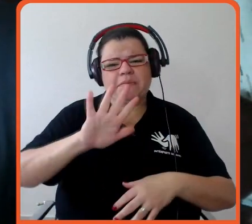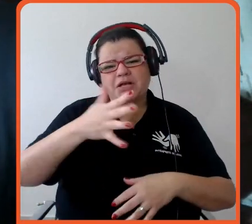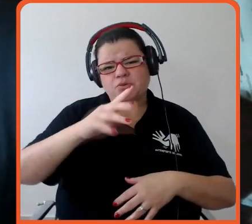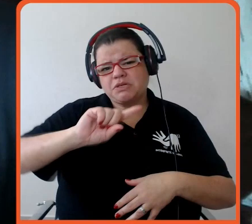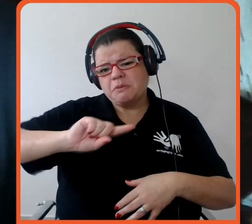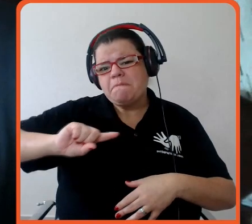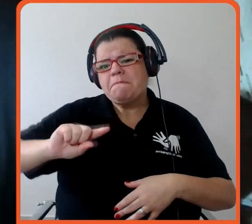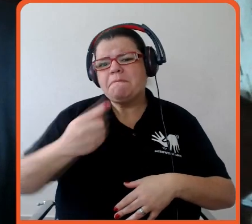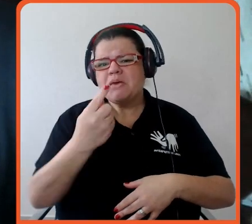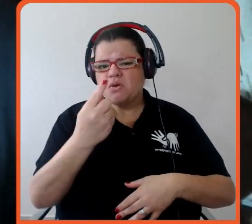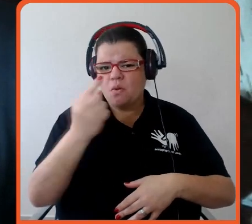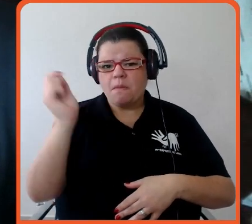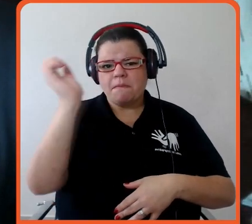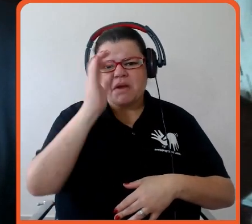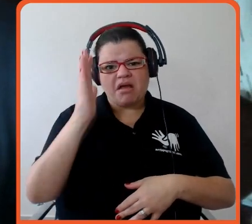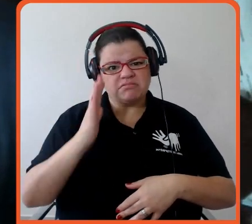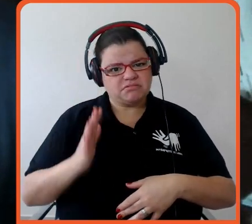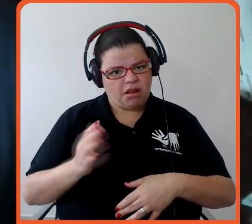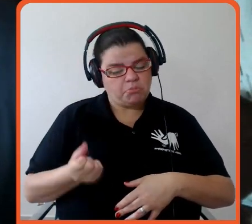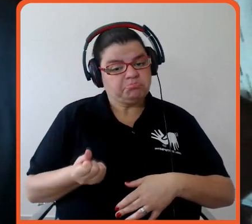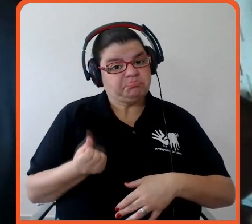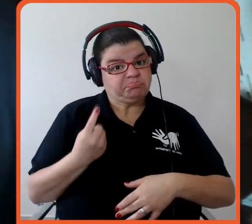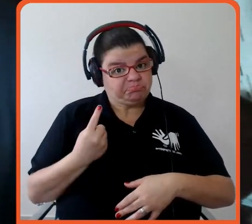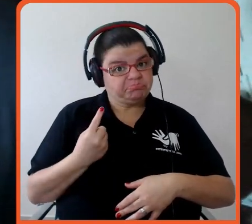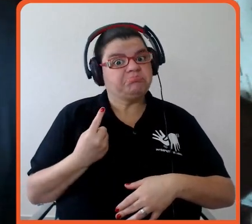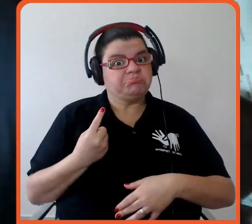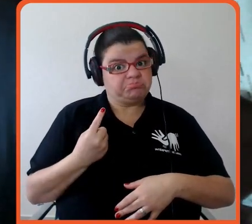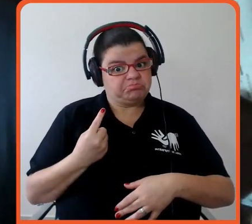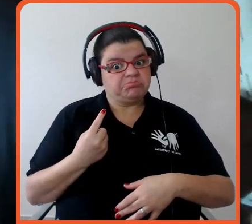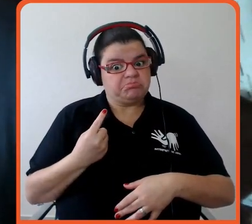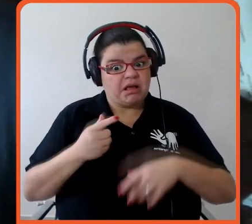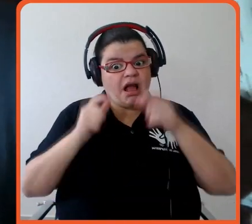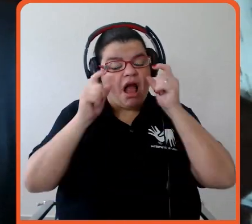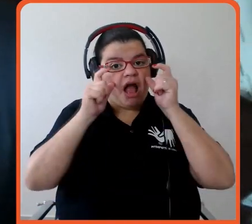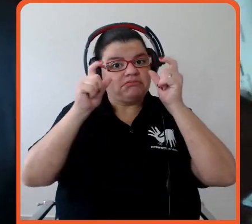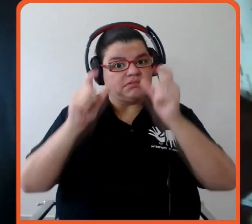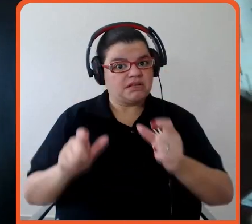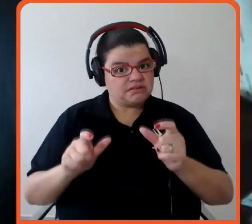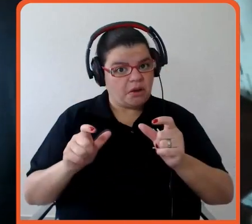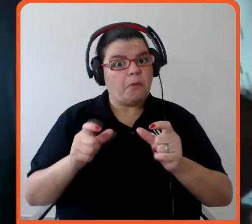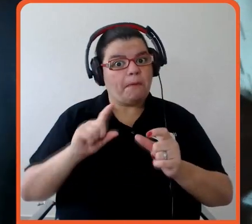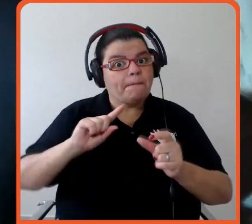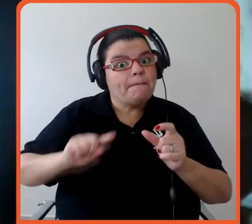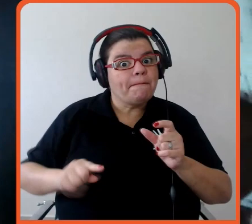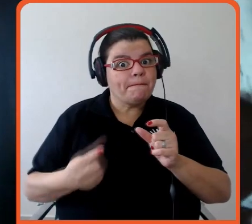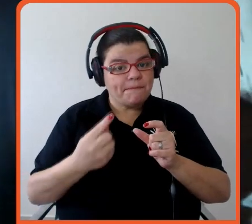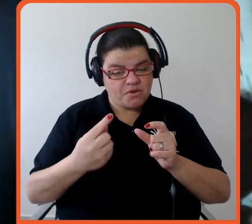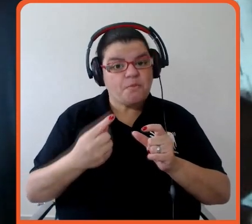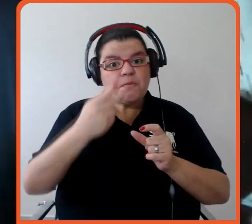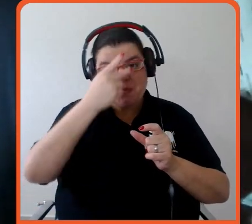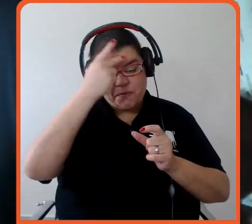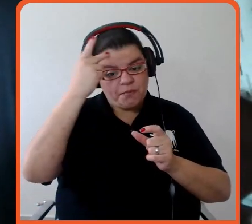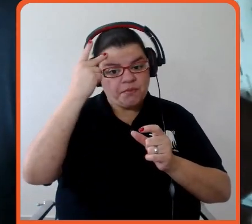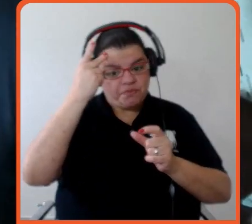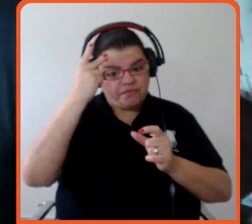na COP, eu acho que isso chama bastante atenção, né? De tudo que a gente escuta, desses